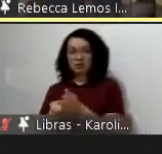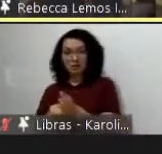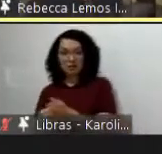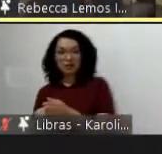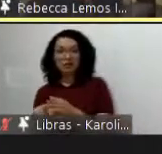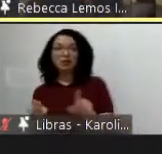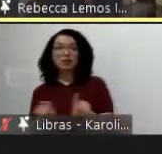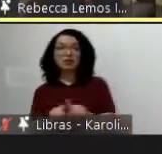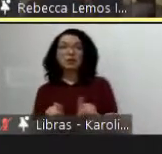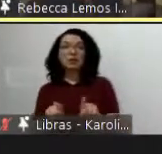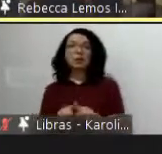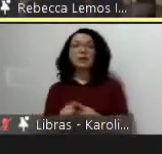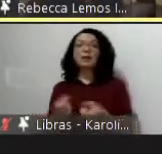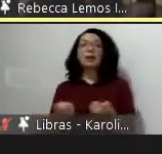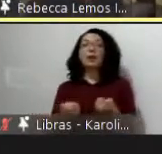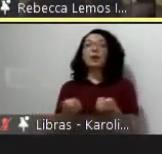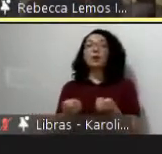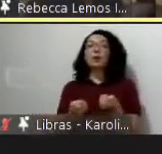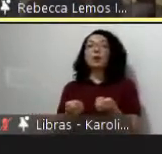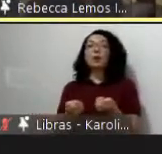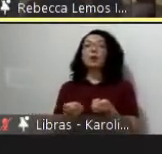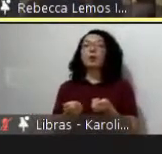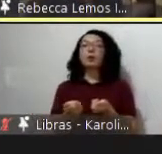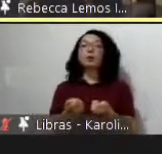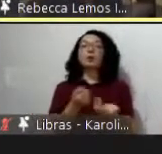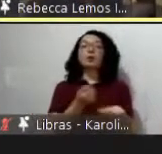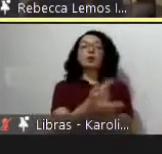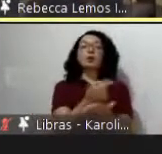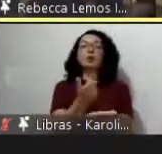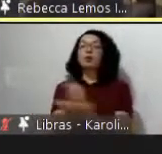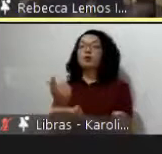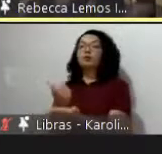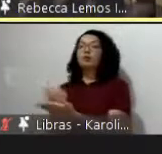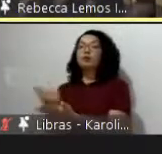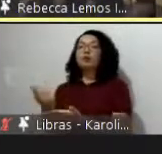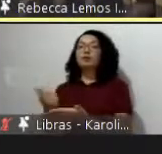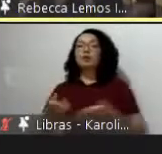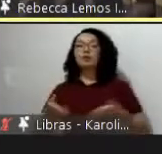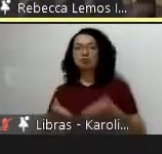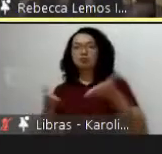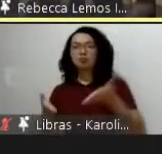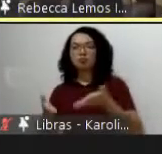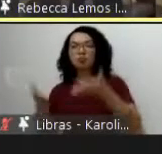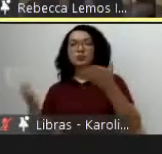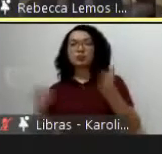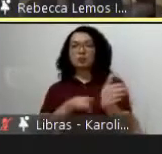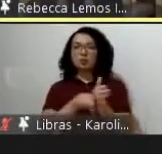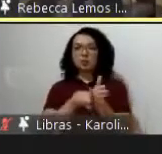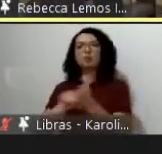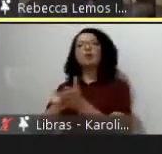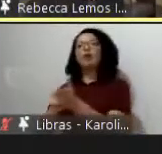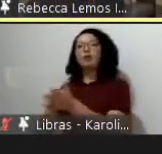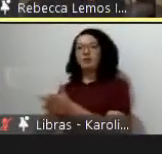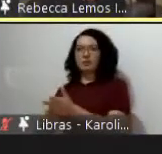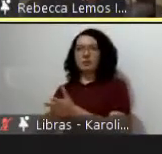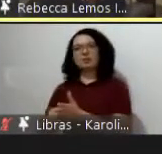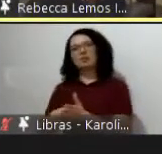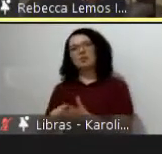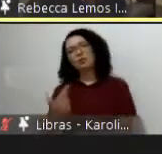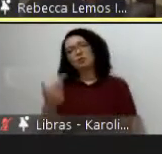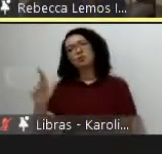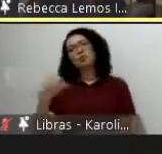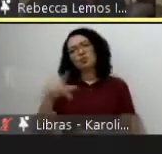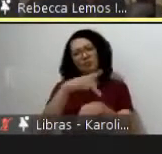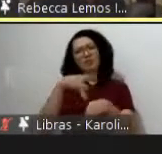tem muito mais força e presença nos países do norte